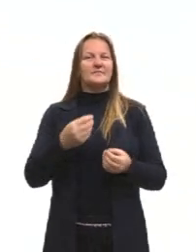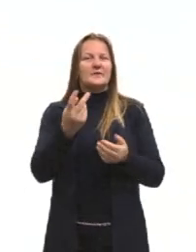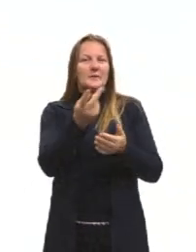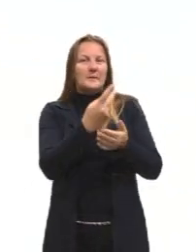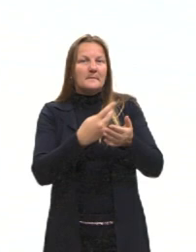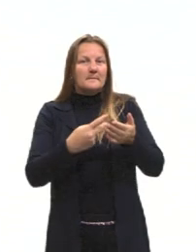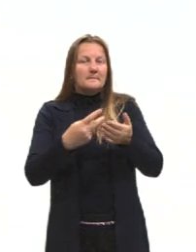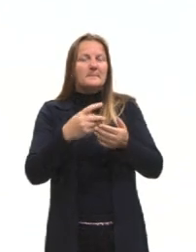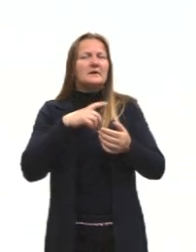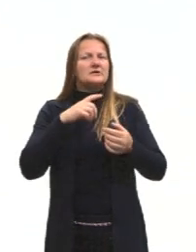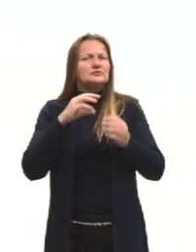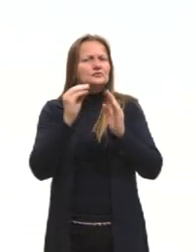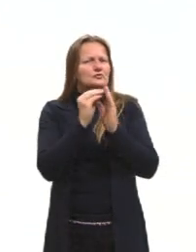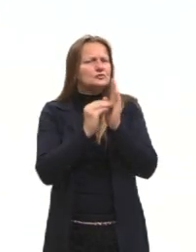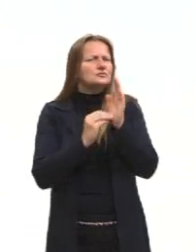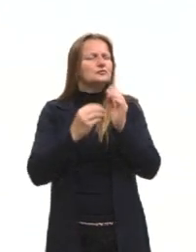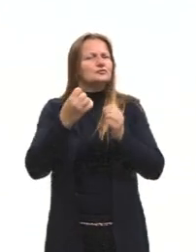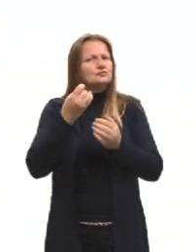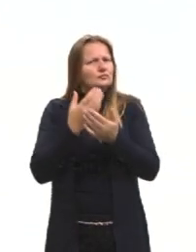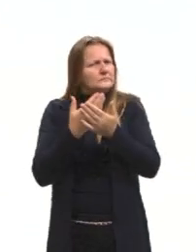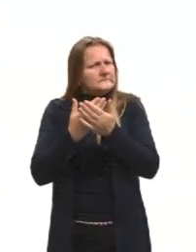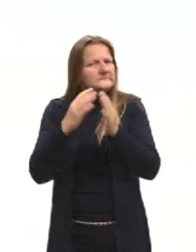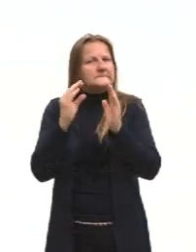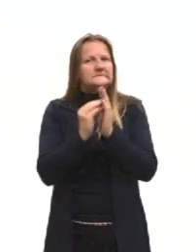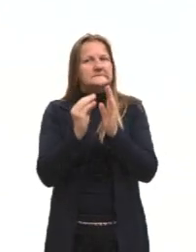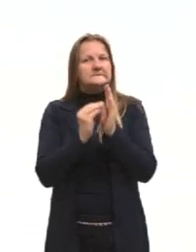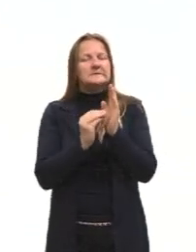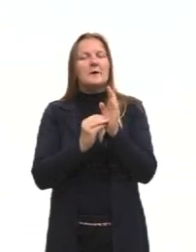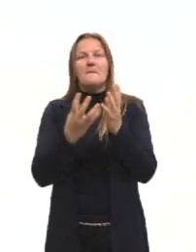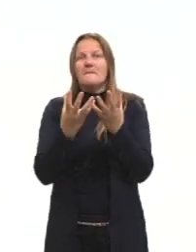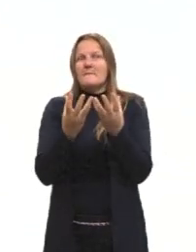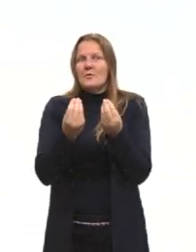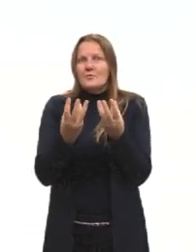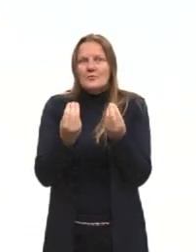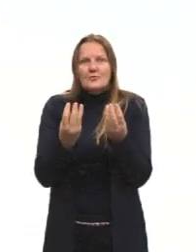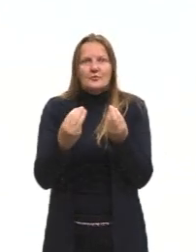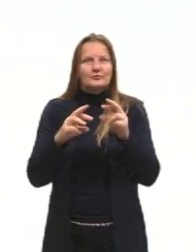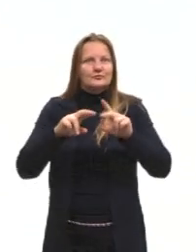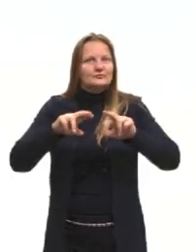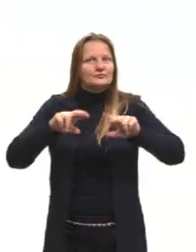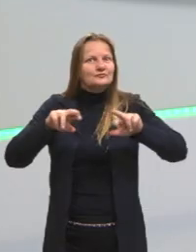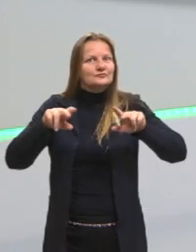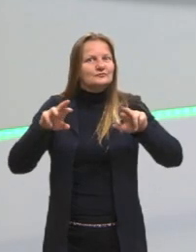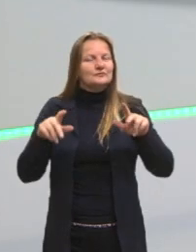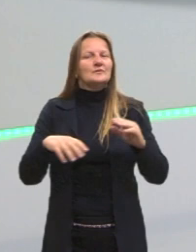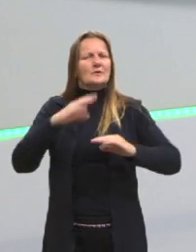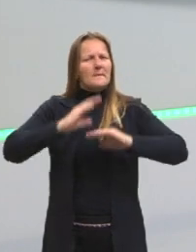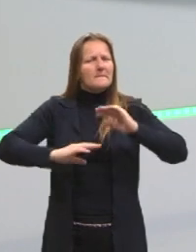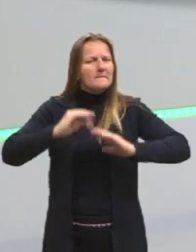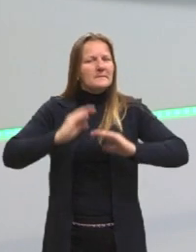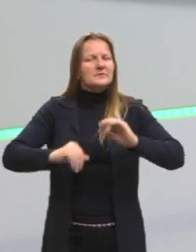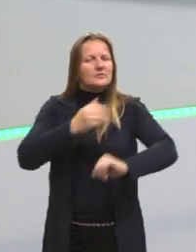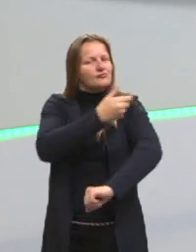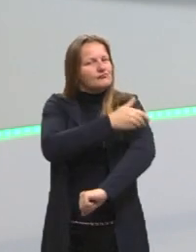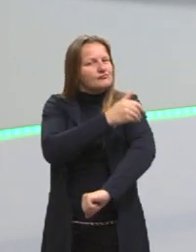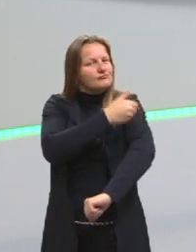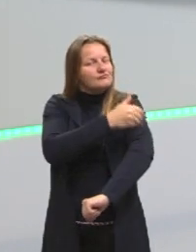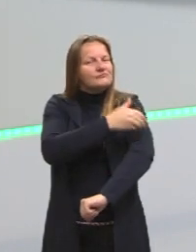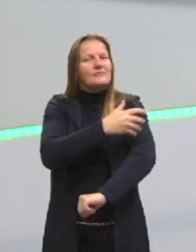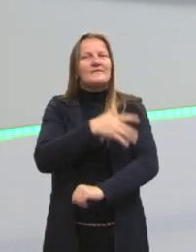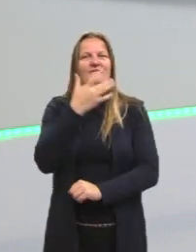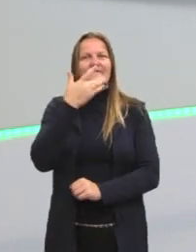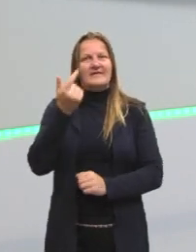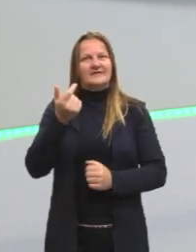muita coisa nessas últimas aulas, mas vocês vão ver aqui, né, praticando ali com as questões, fica um